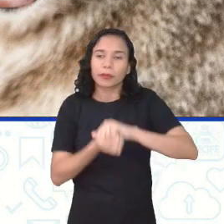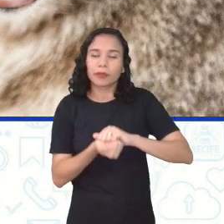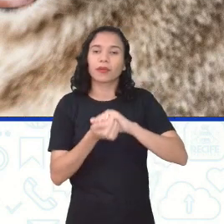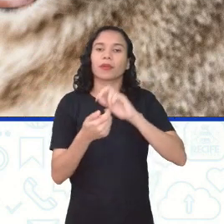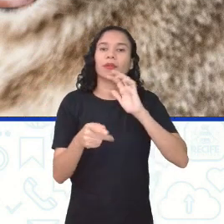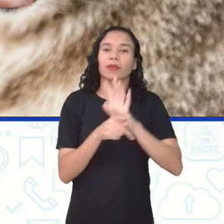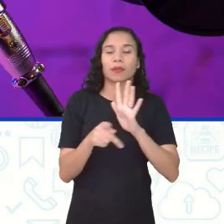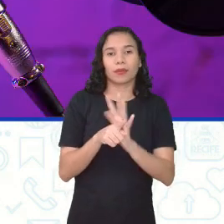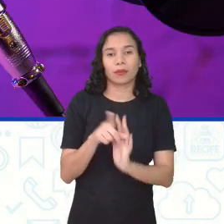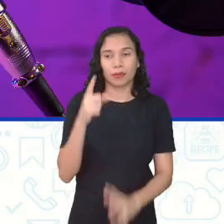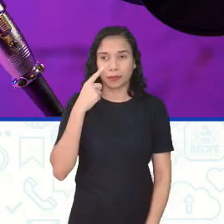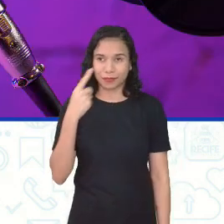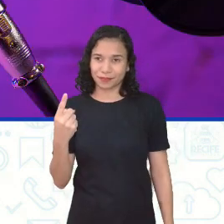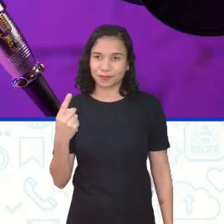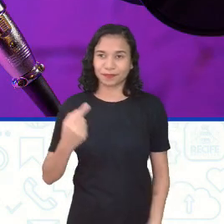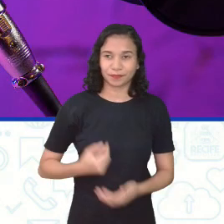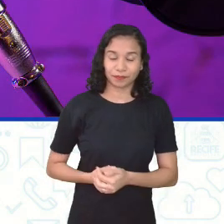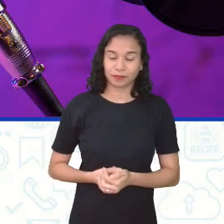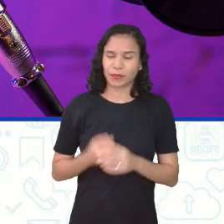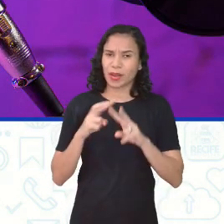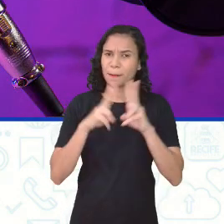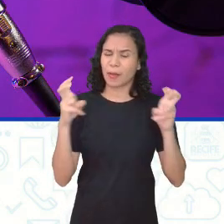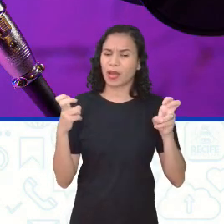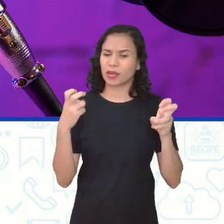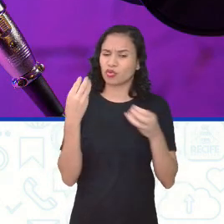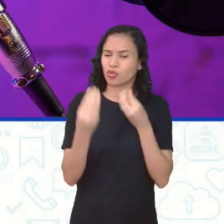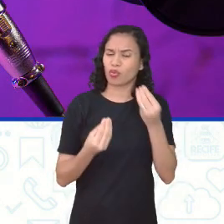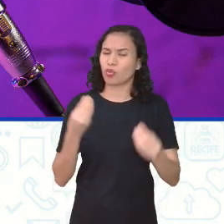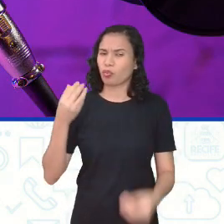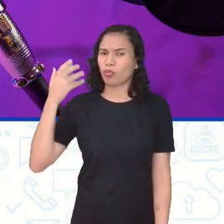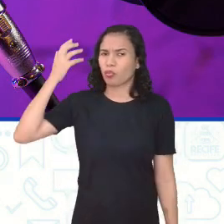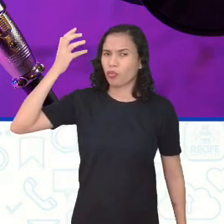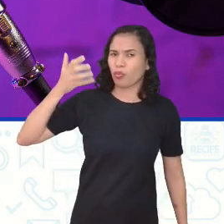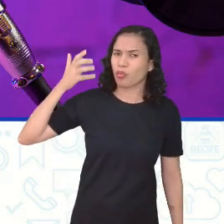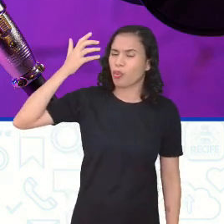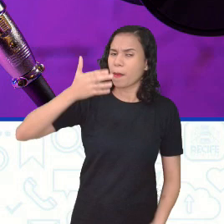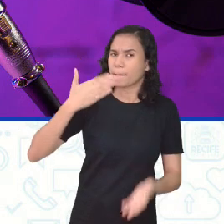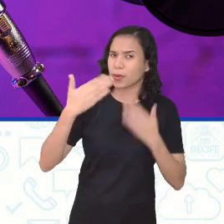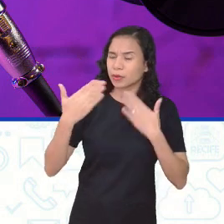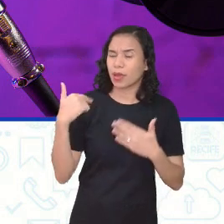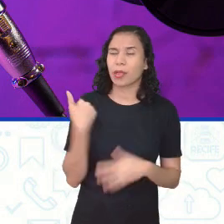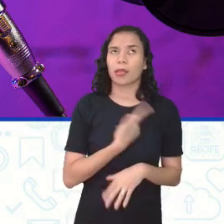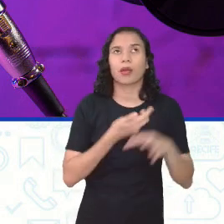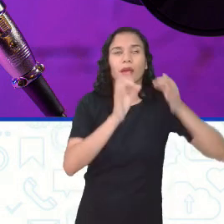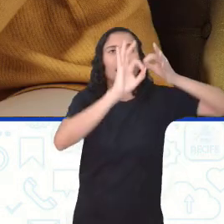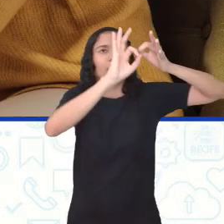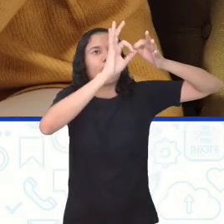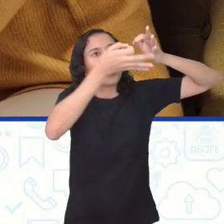Entre oralidade e escrita. Mas e a oralidade e o podcast? O a falou, falou, falou, falou?